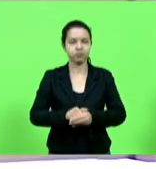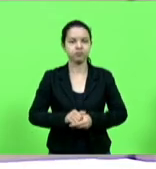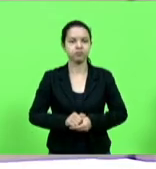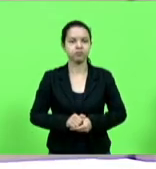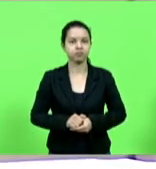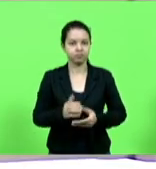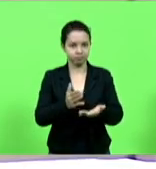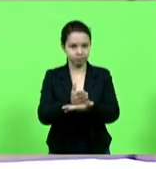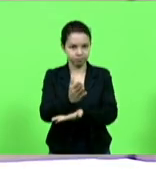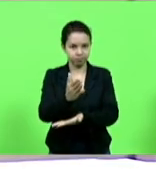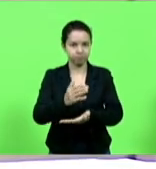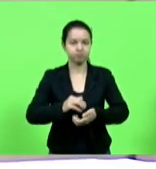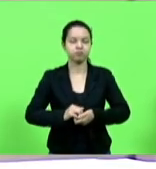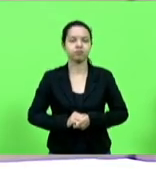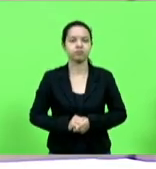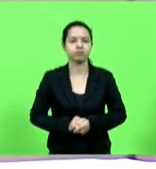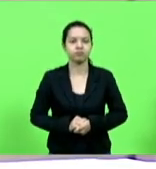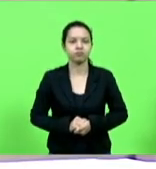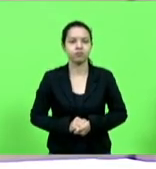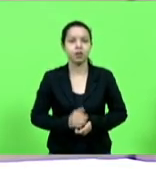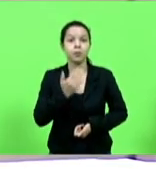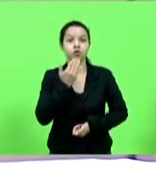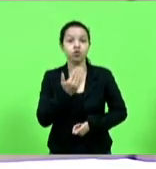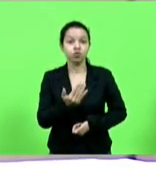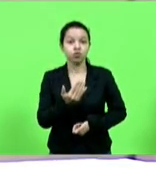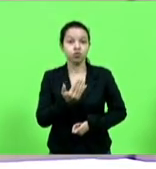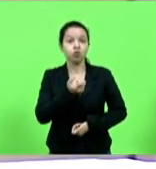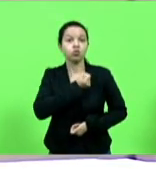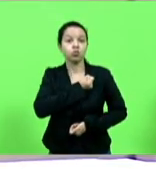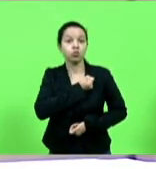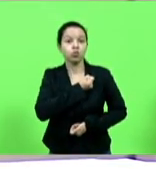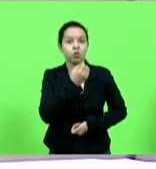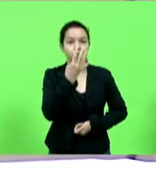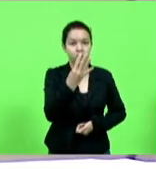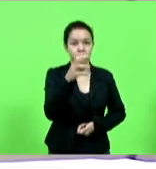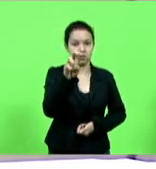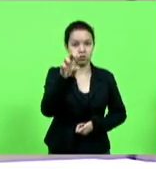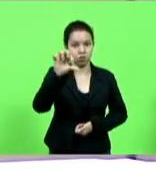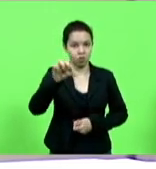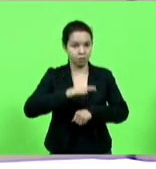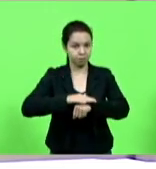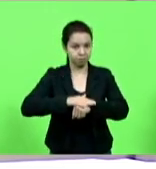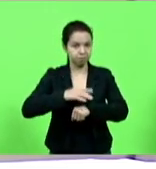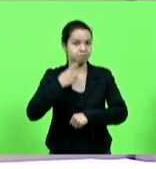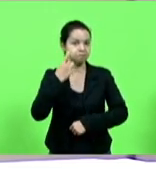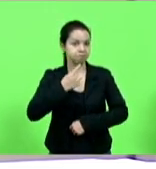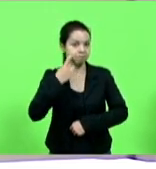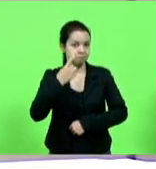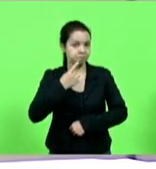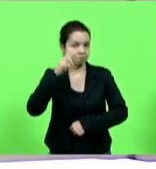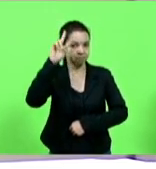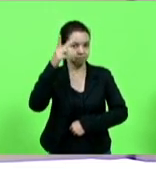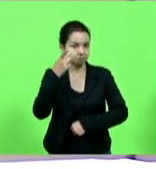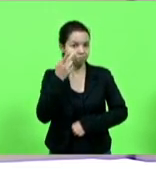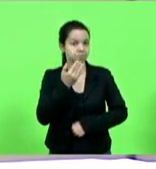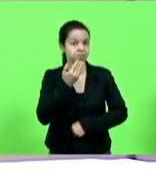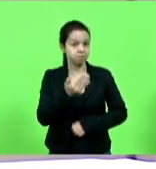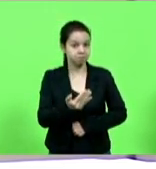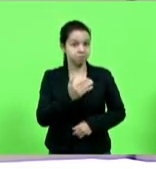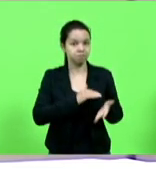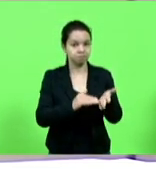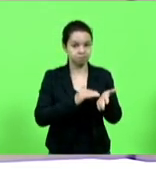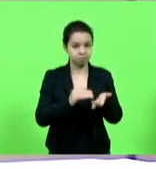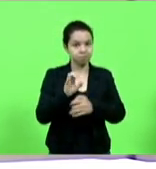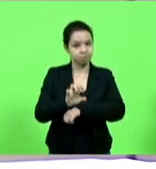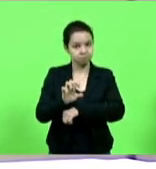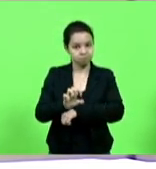aprovado pedido de informação número 459 deputado Milton Alves solicitando ao secretário de Estado da Fazenda